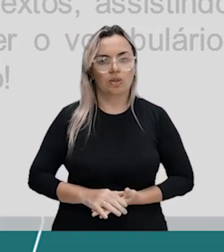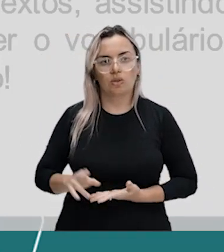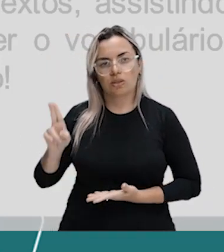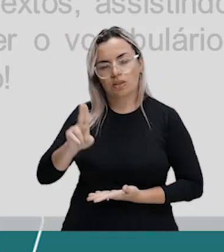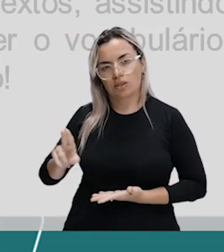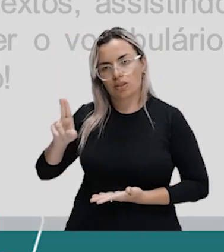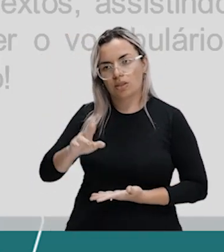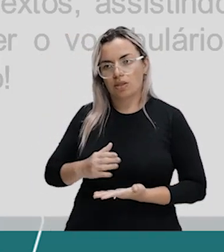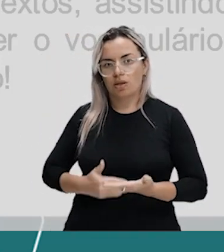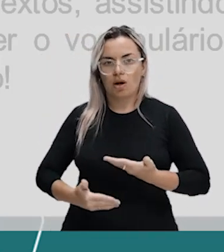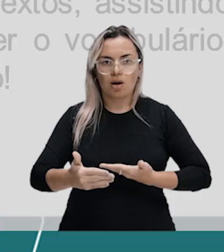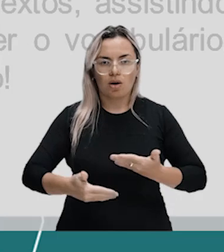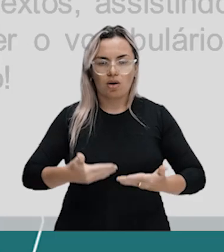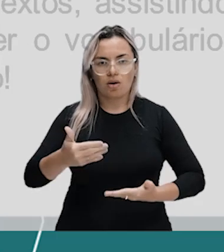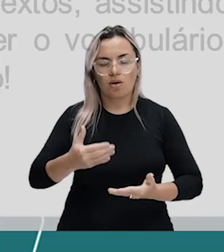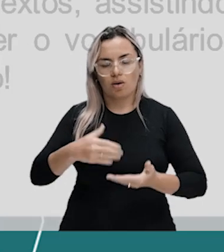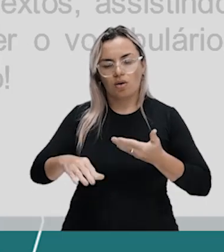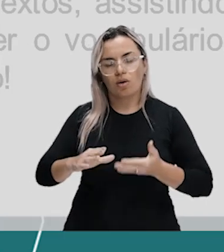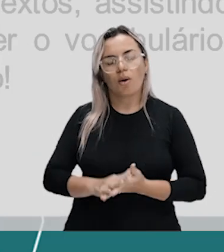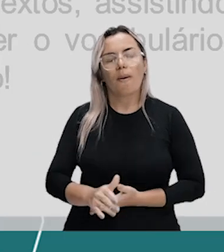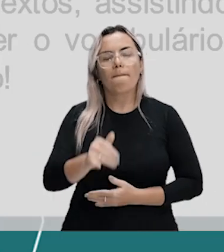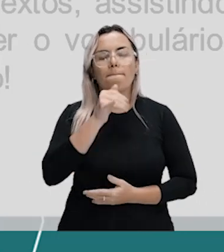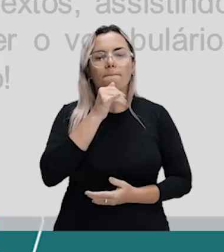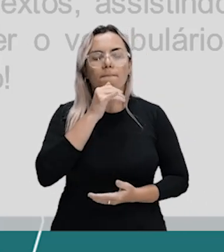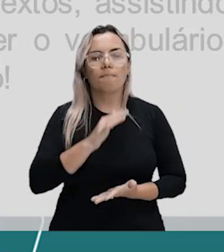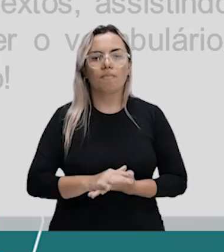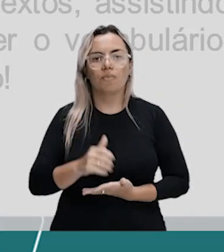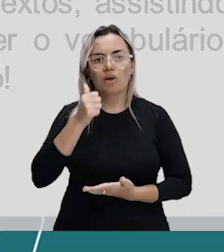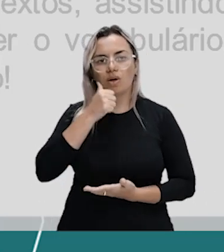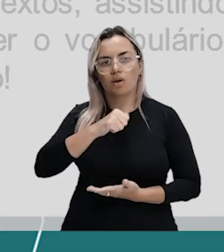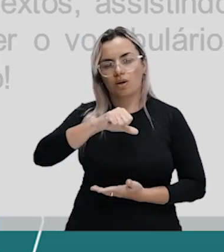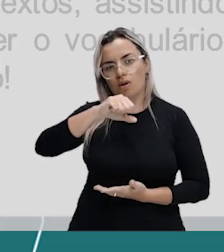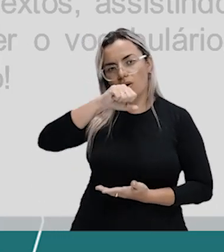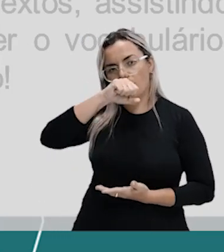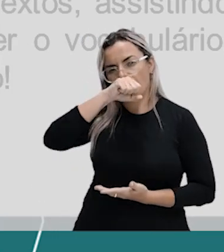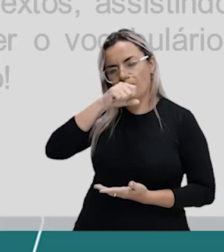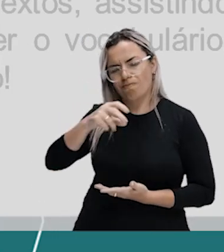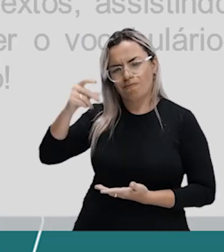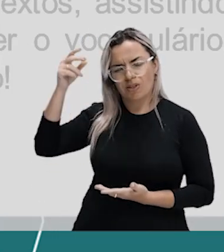Então, minha mãe era na época do Brasa Mora.